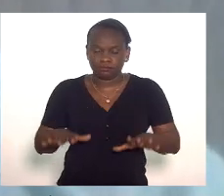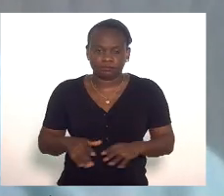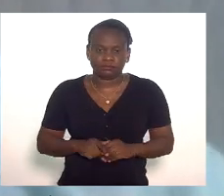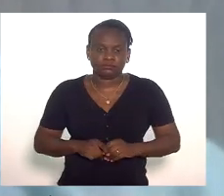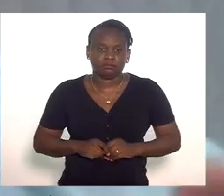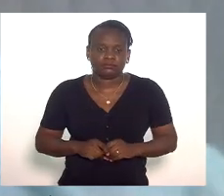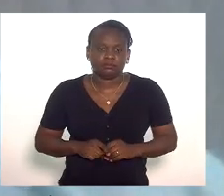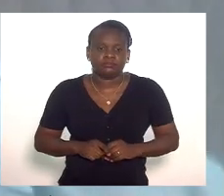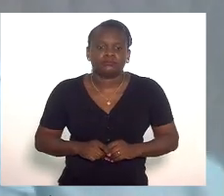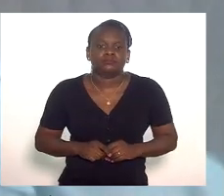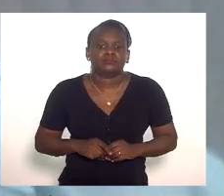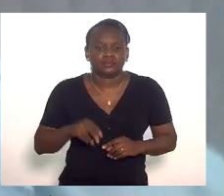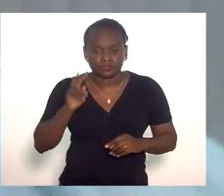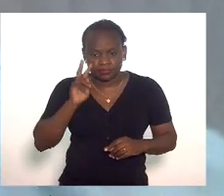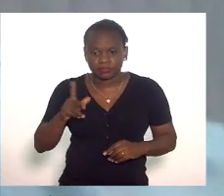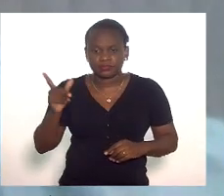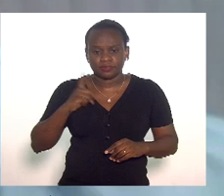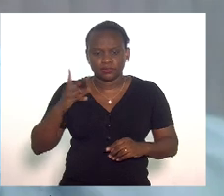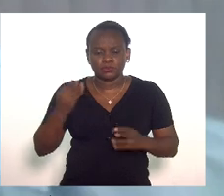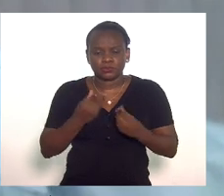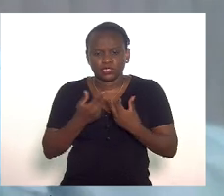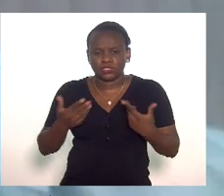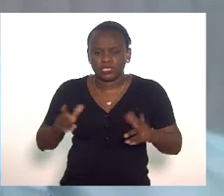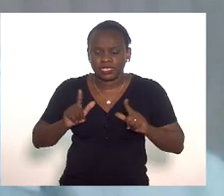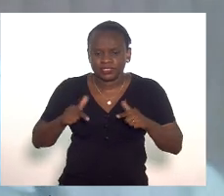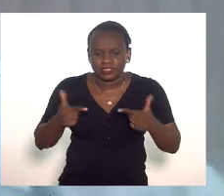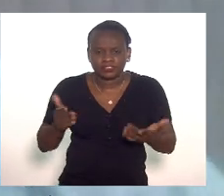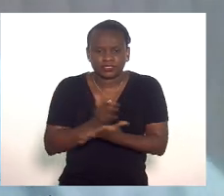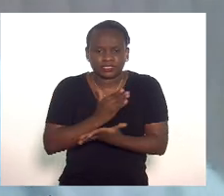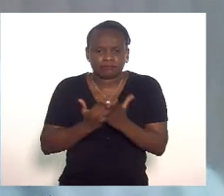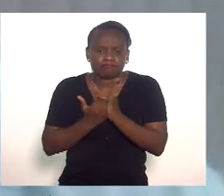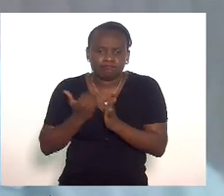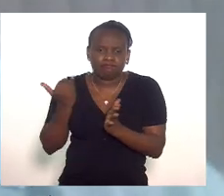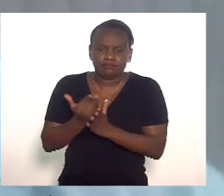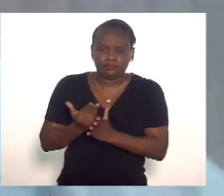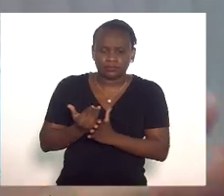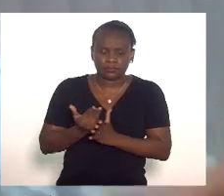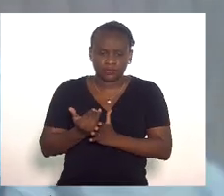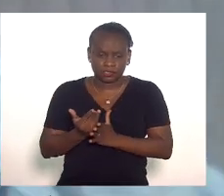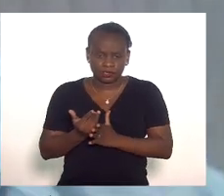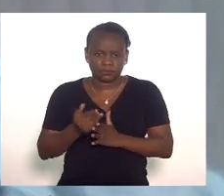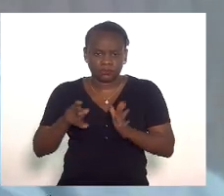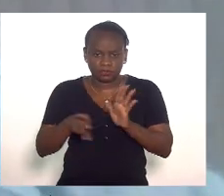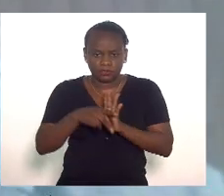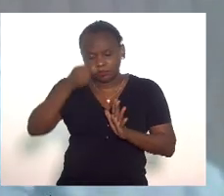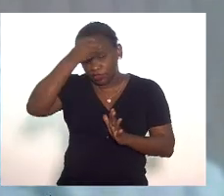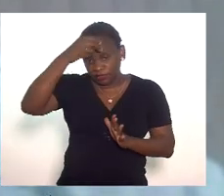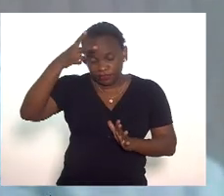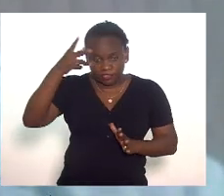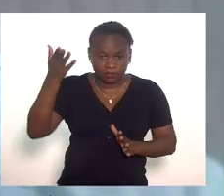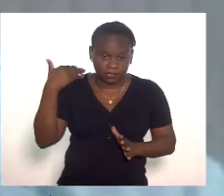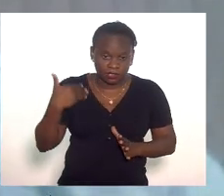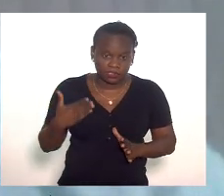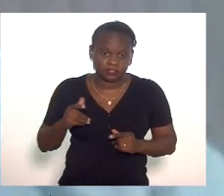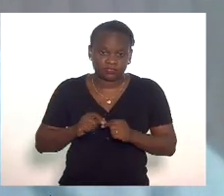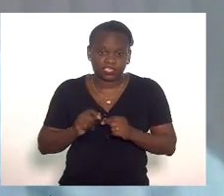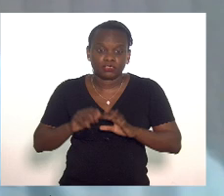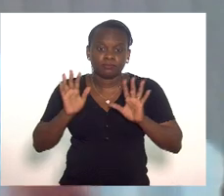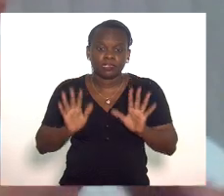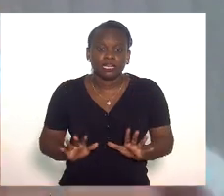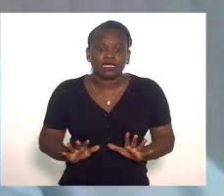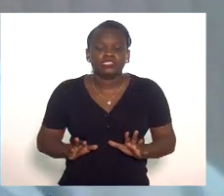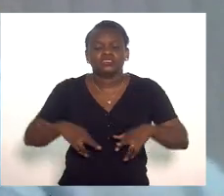tivemos muitos excessos de algumas ações que foram feitas pelo prefeito à época mas